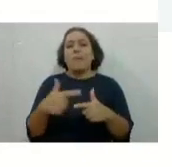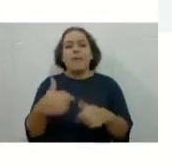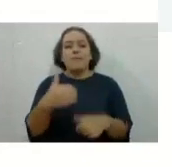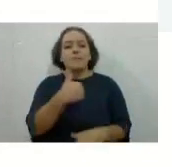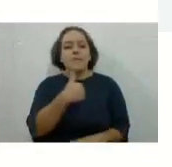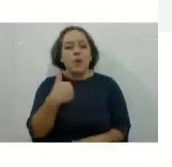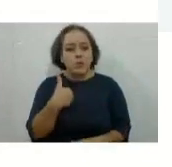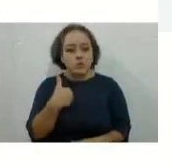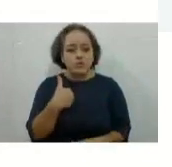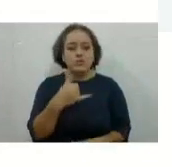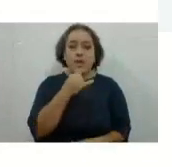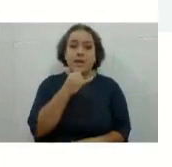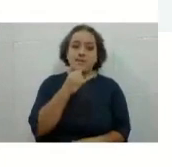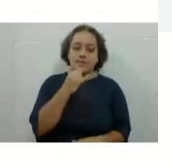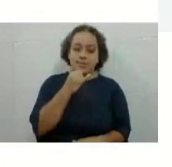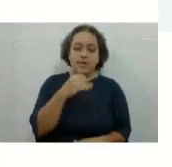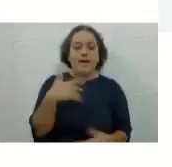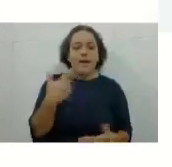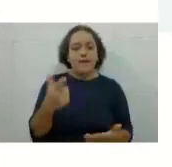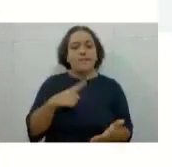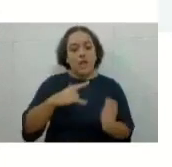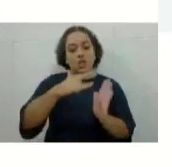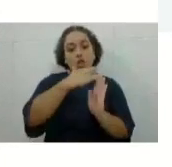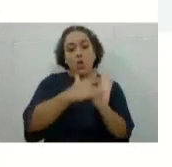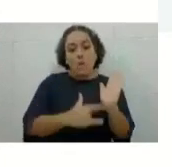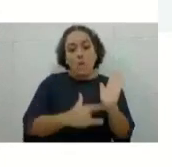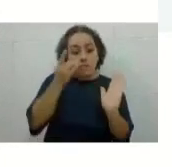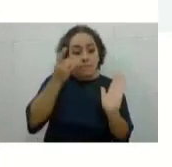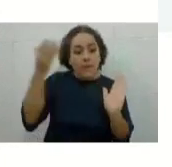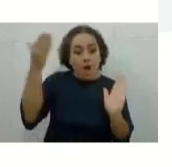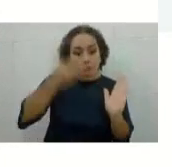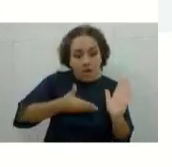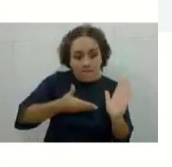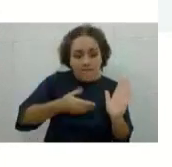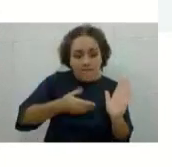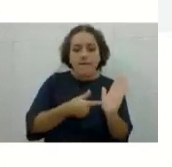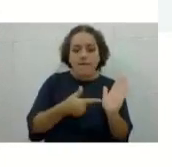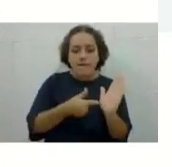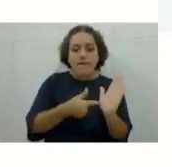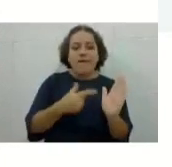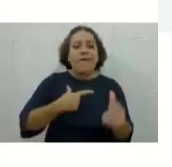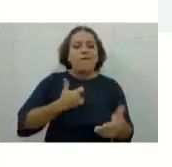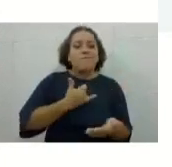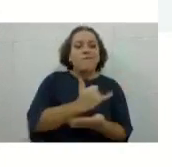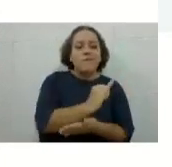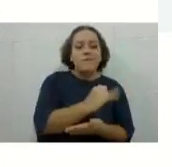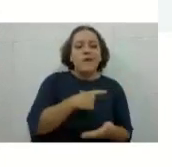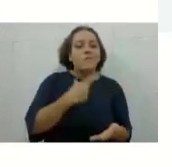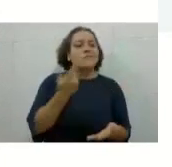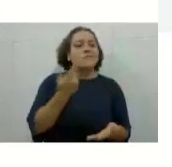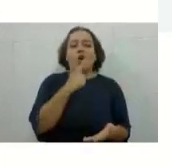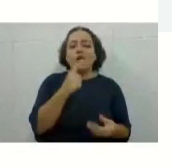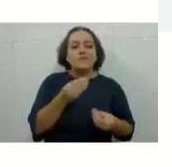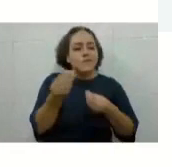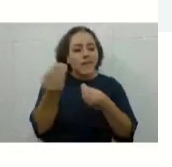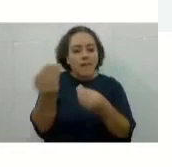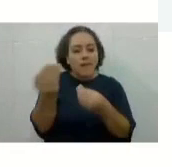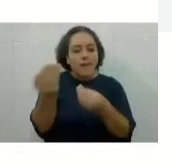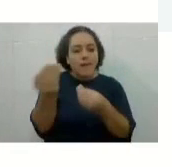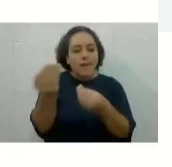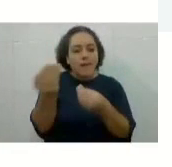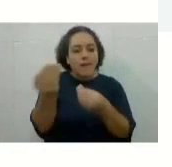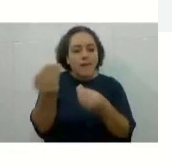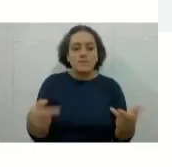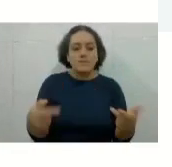comprove, que justifique a sua ausência naquela atividade e aí você abre uma solicitação para a